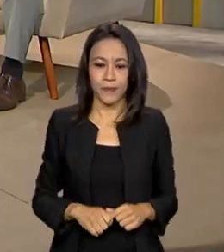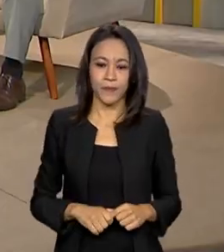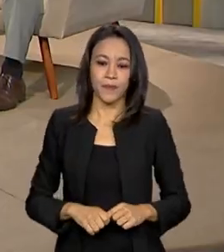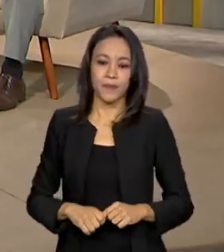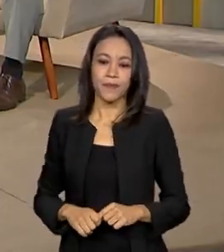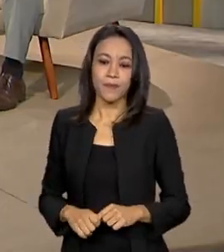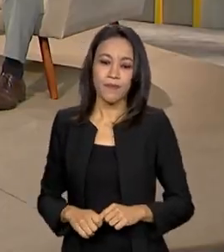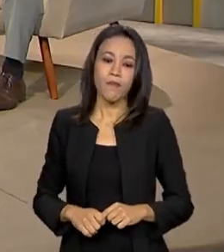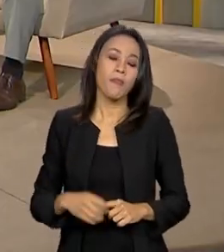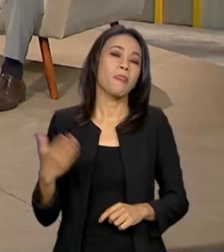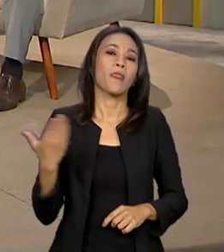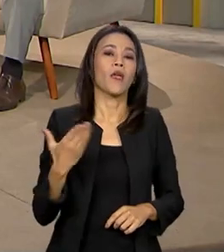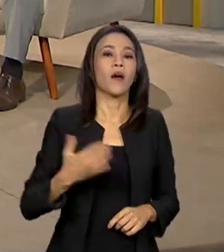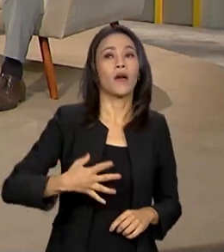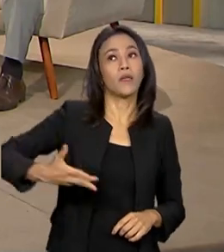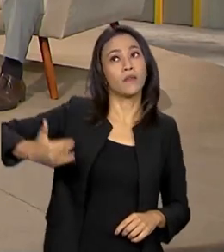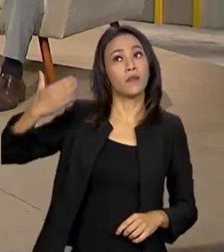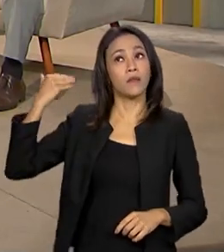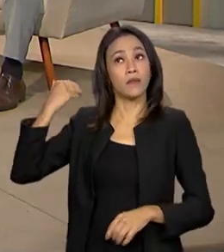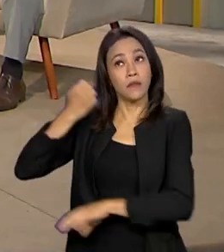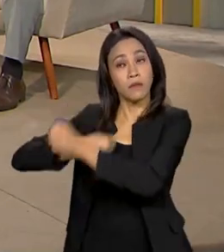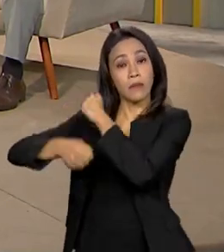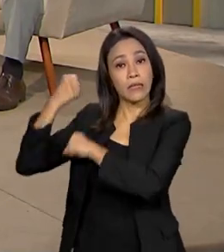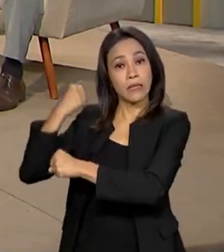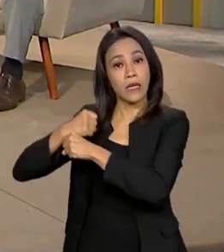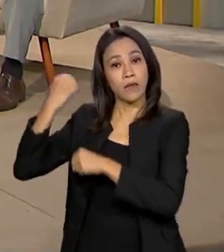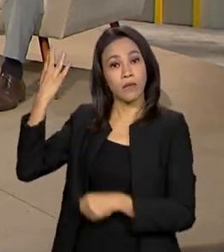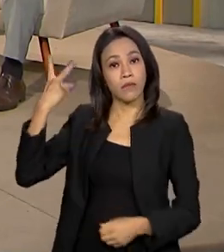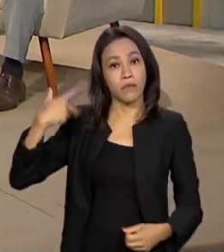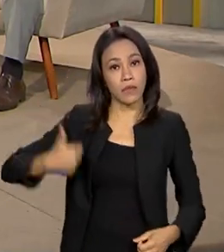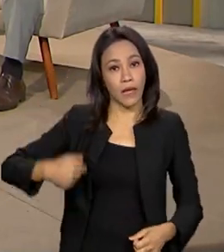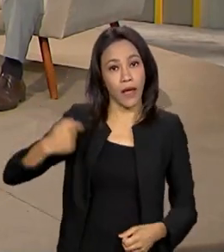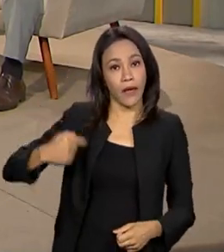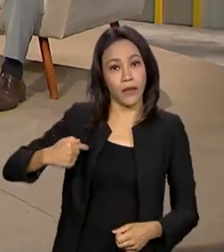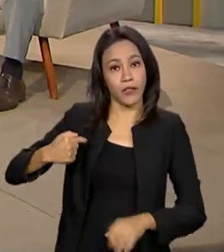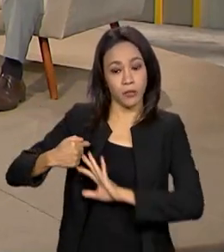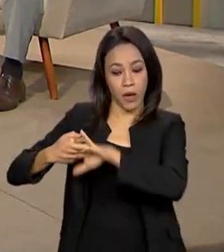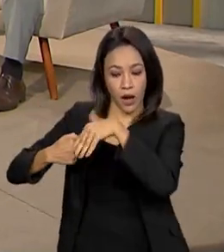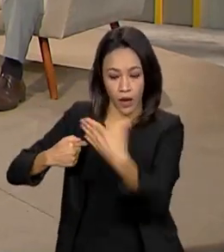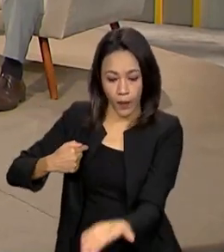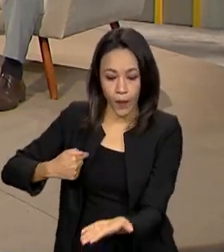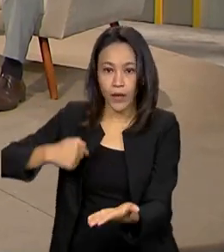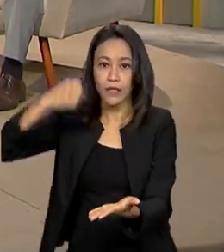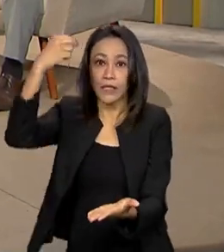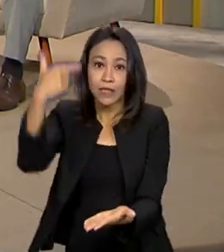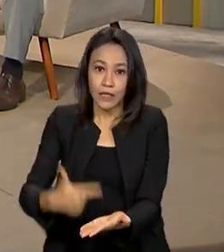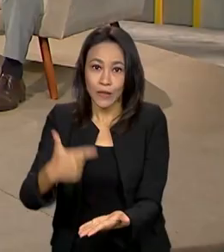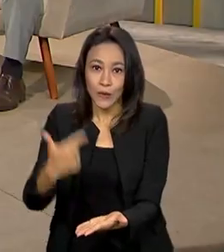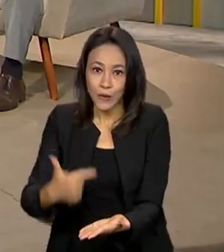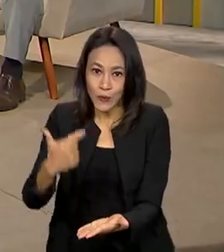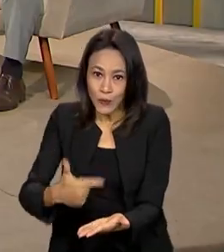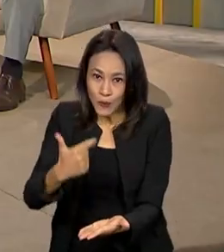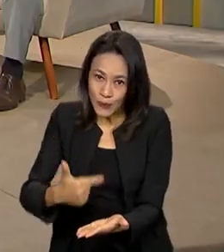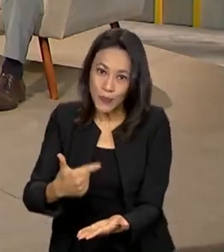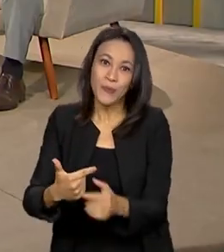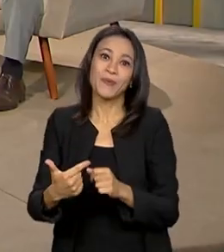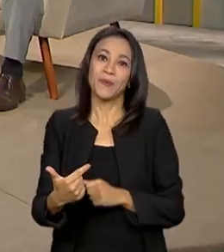Saímos da sétima colocação no ano passado para a segunda colocação, agora ficando atrás apenas da Coreia do Sul.